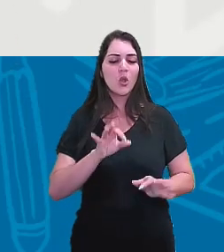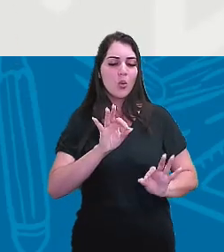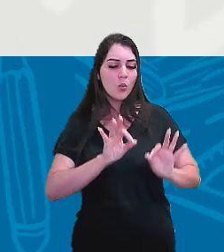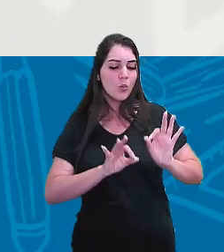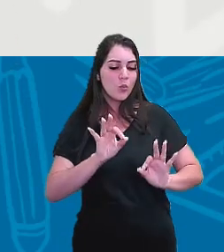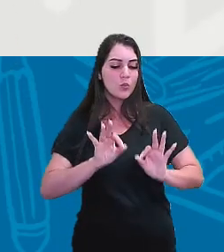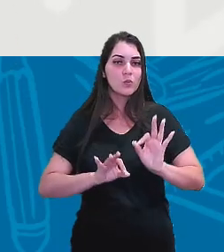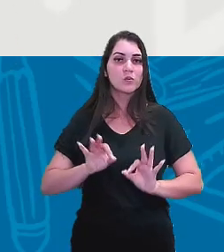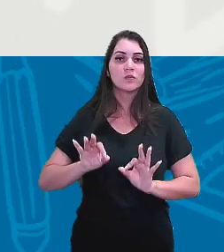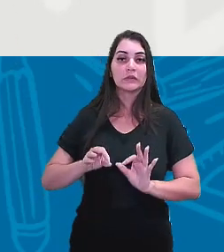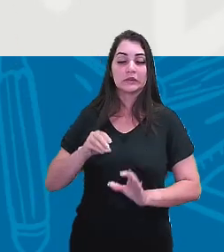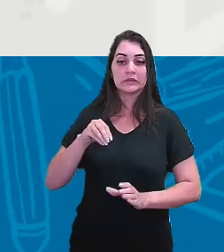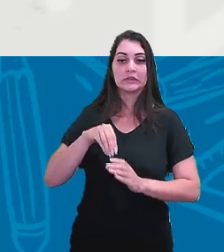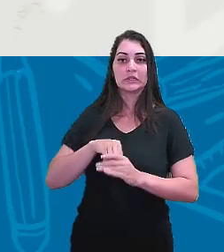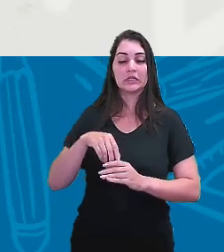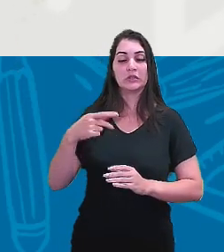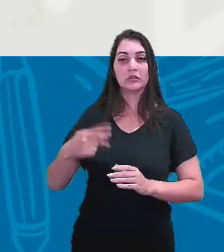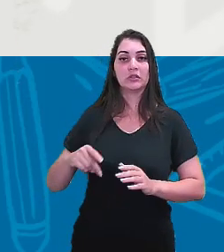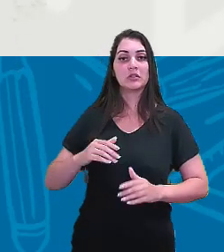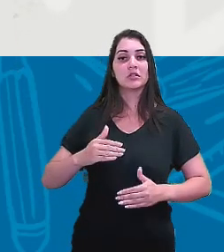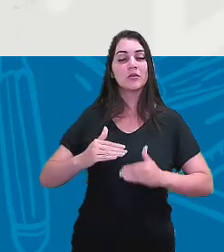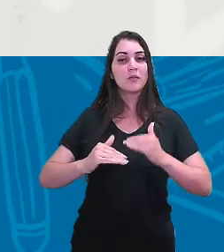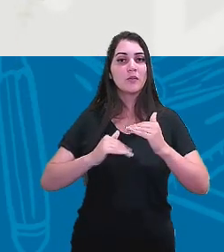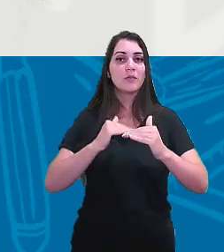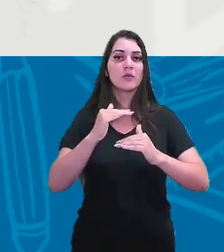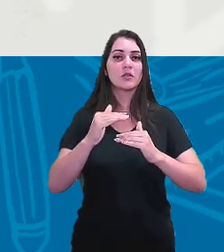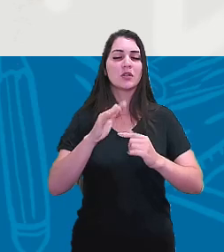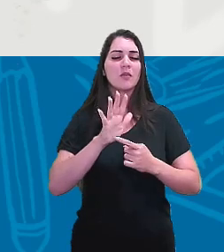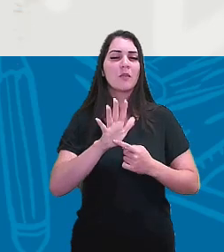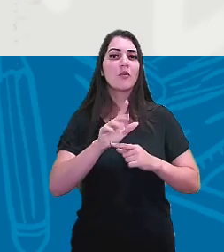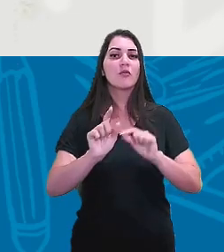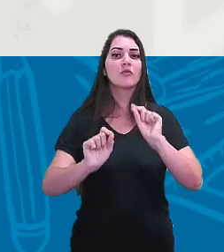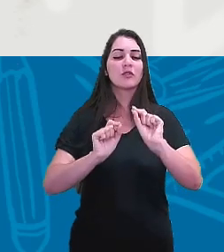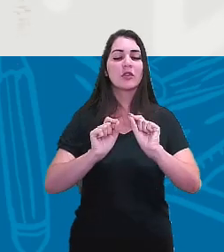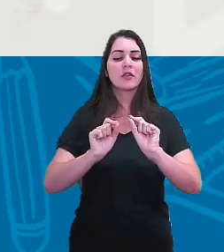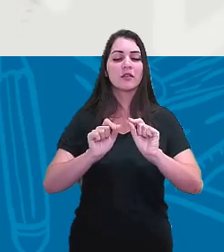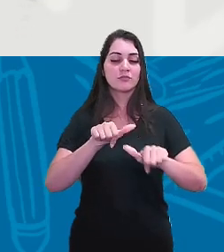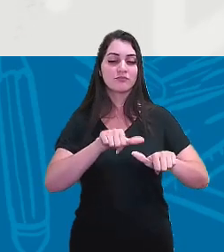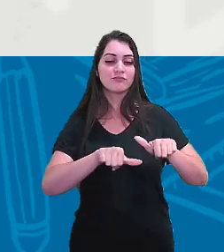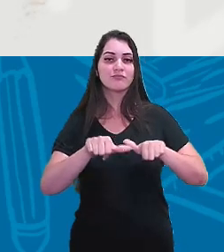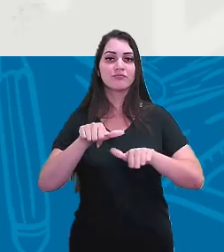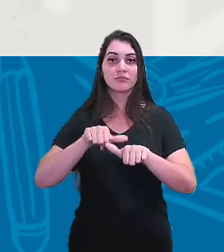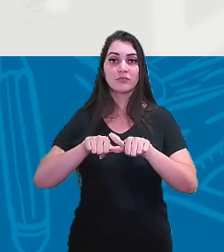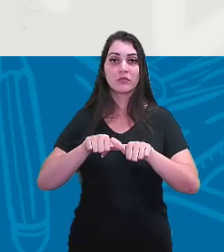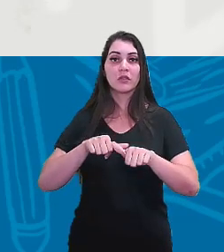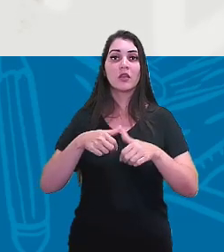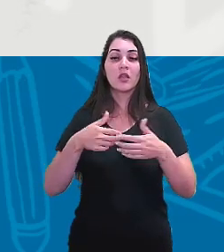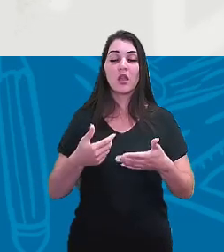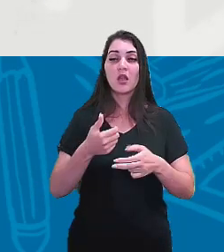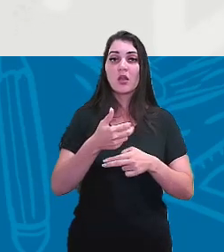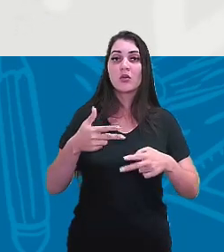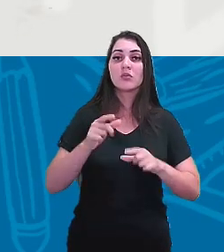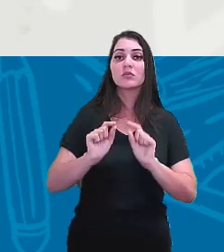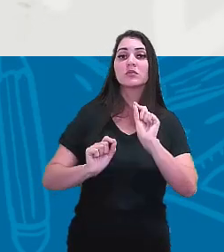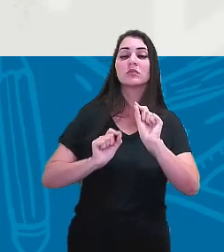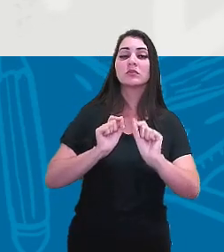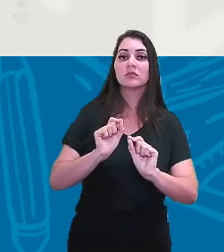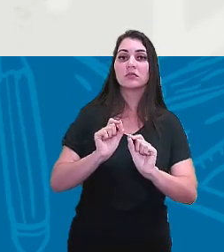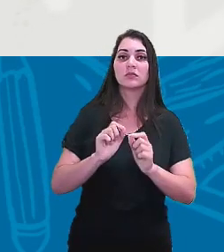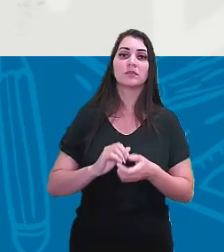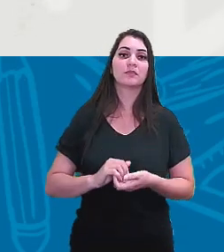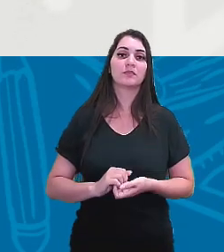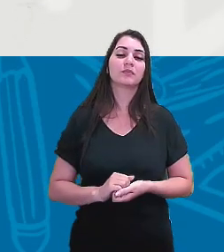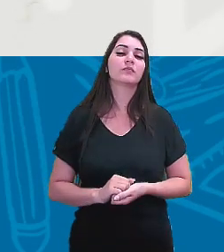dentro desse processo já apontando essas modificações. E uma dessas coisas foi que